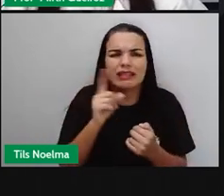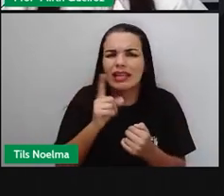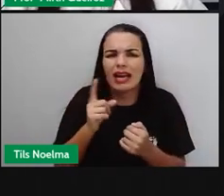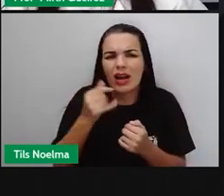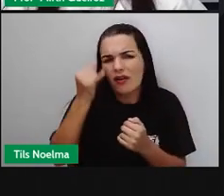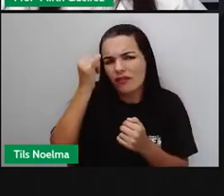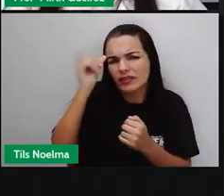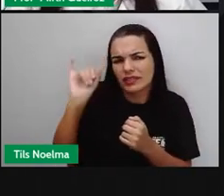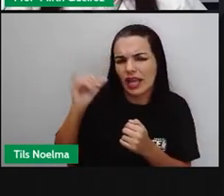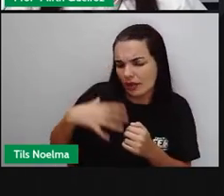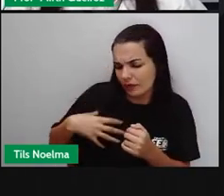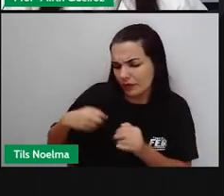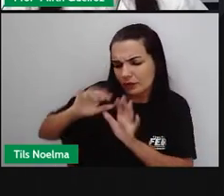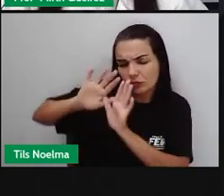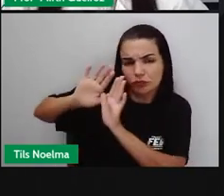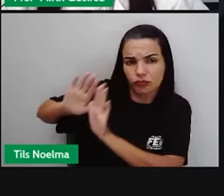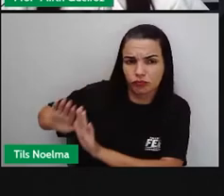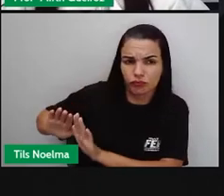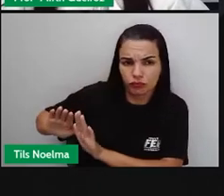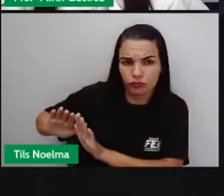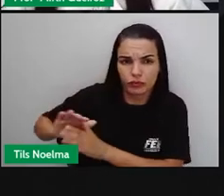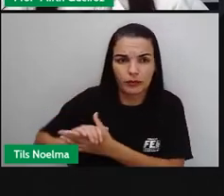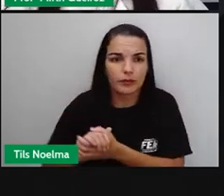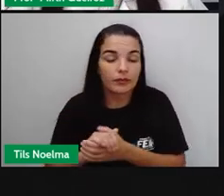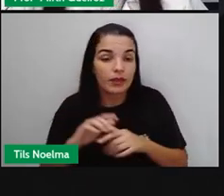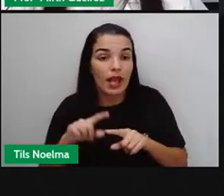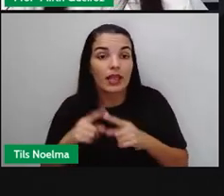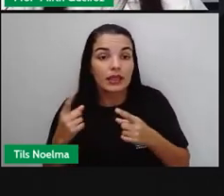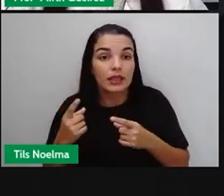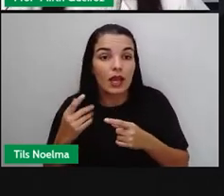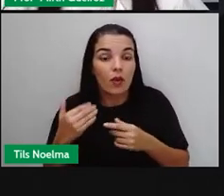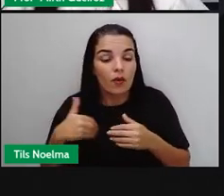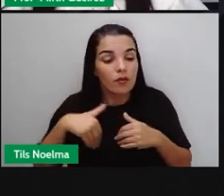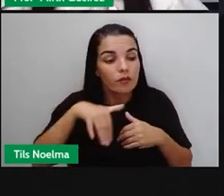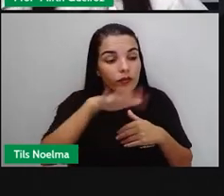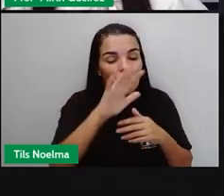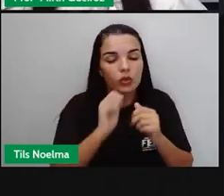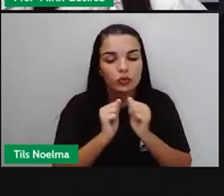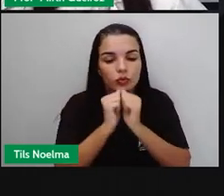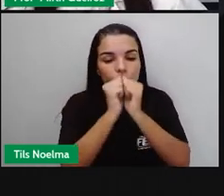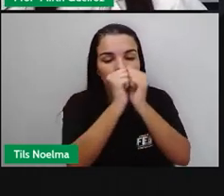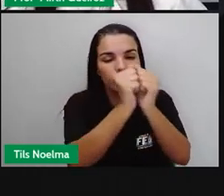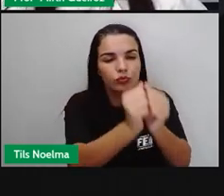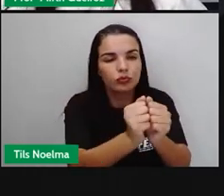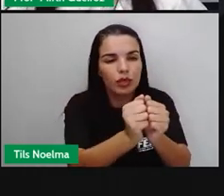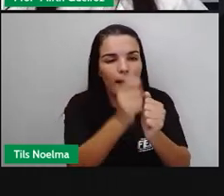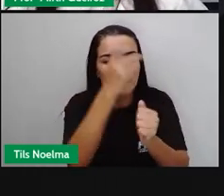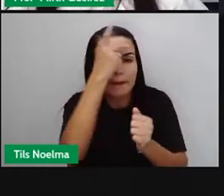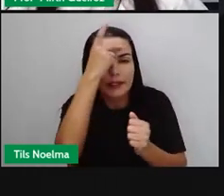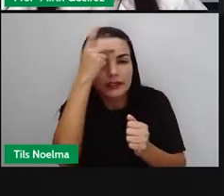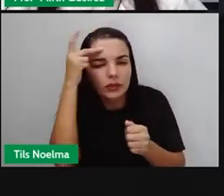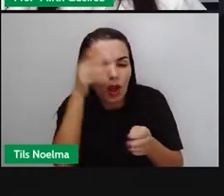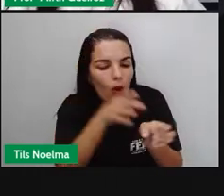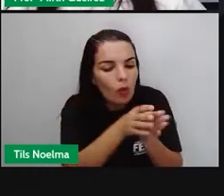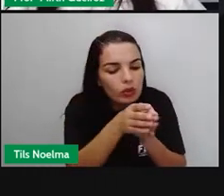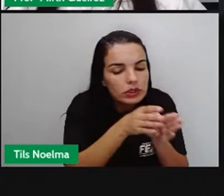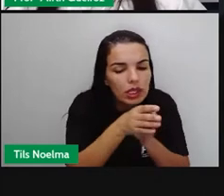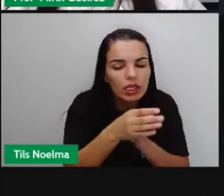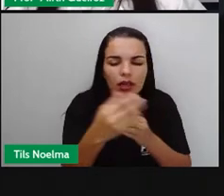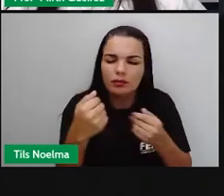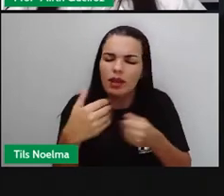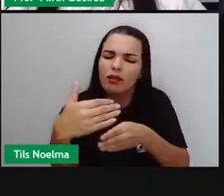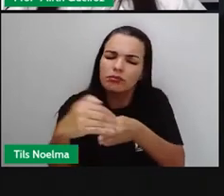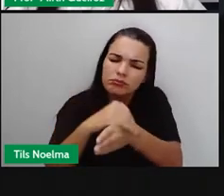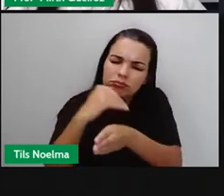E aí ele resolveu ir até um sábio, que era com o conselheiro dele, e perguntou